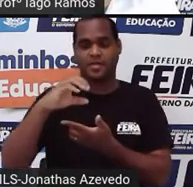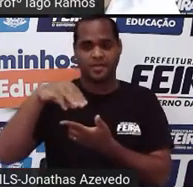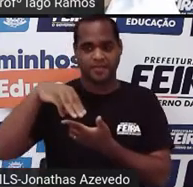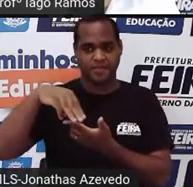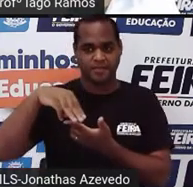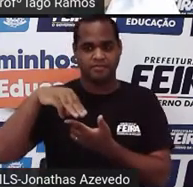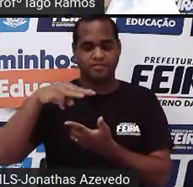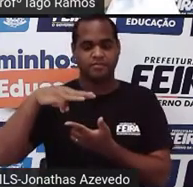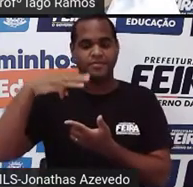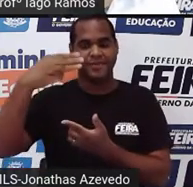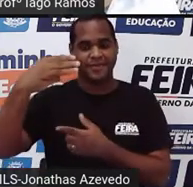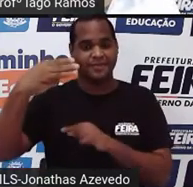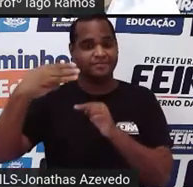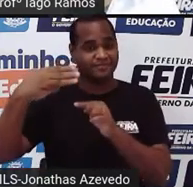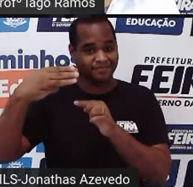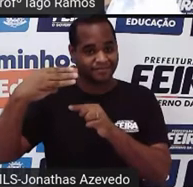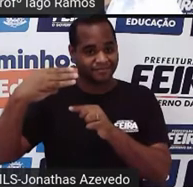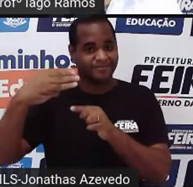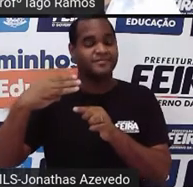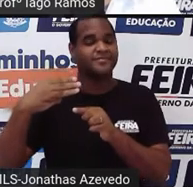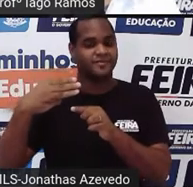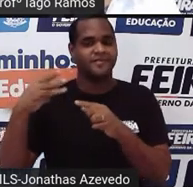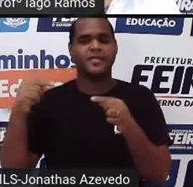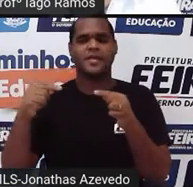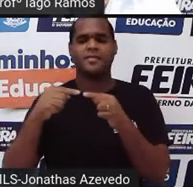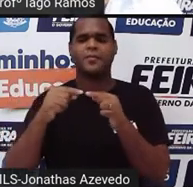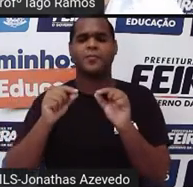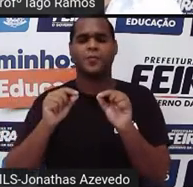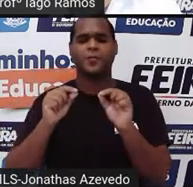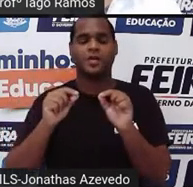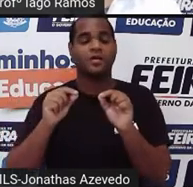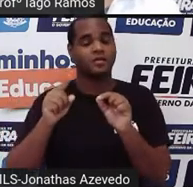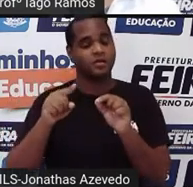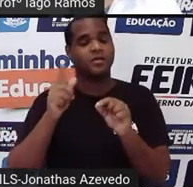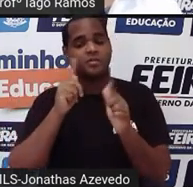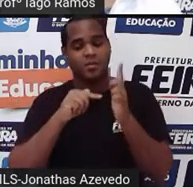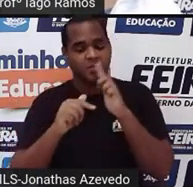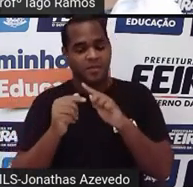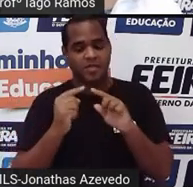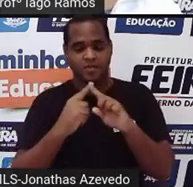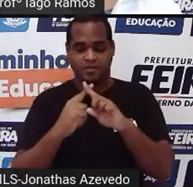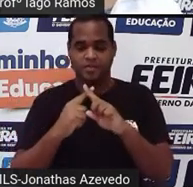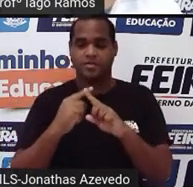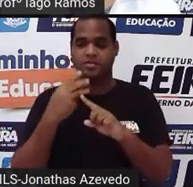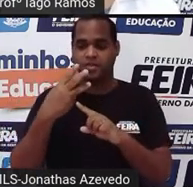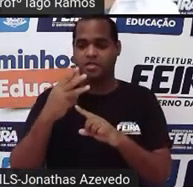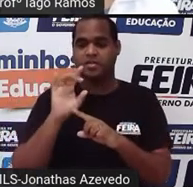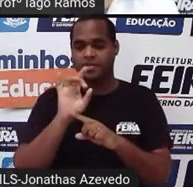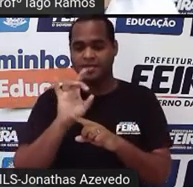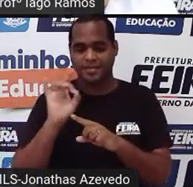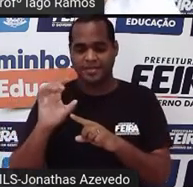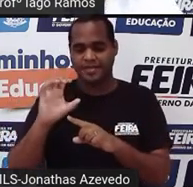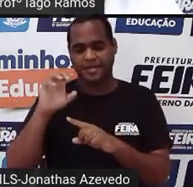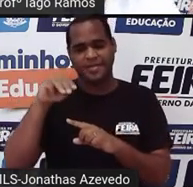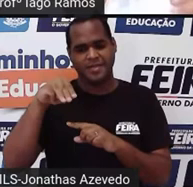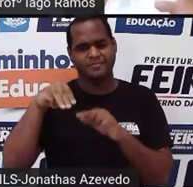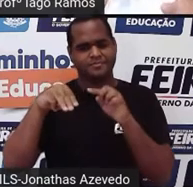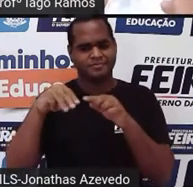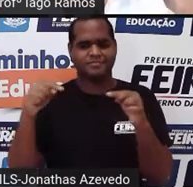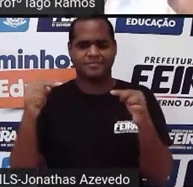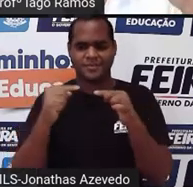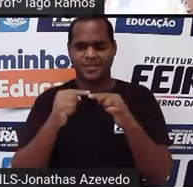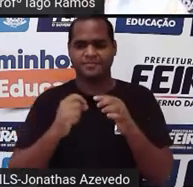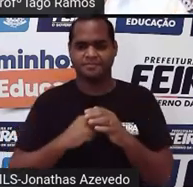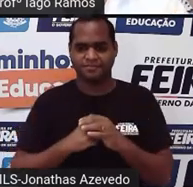elevado a três. Isso significa que a gente está multiplicando três unidades de centímetro. E quando